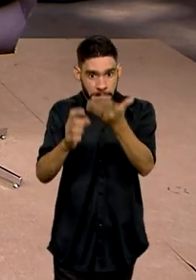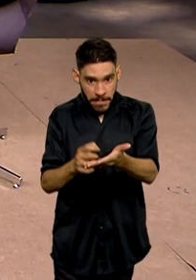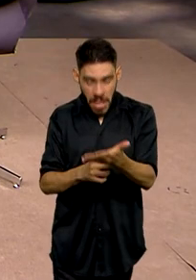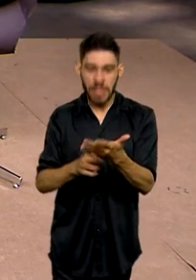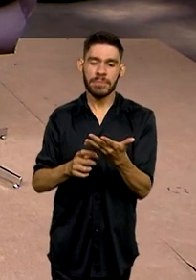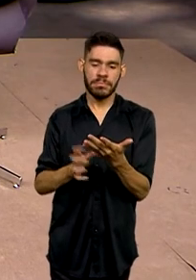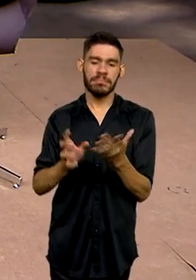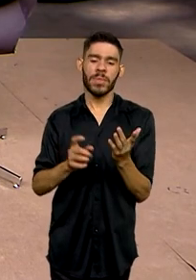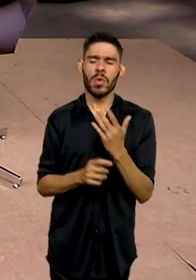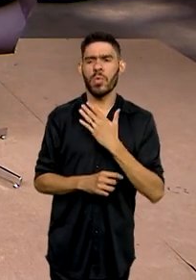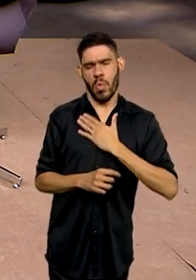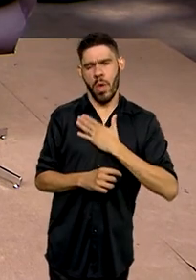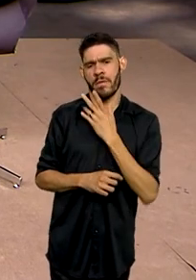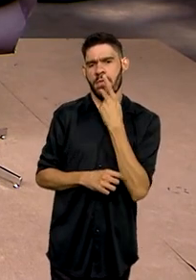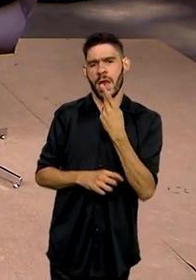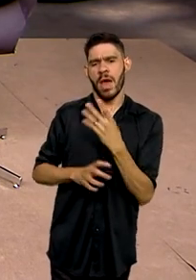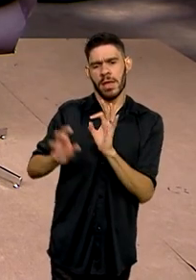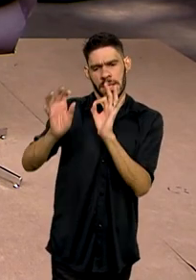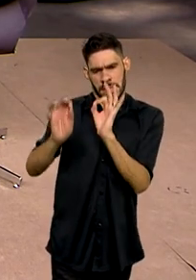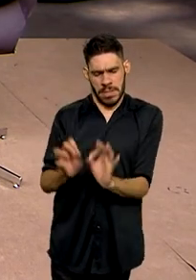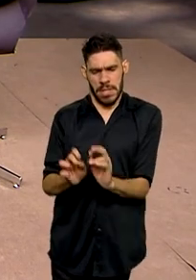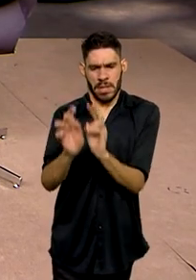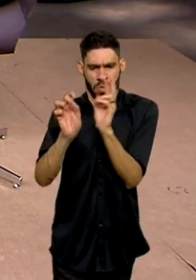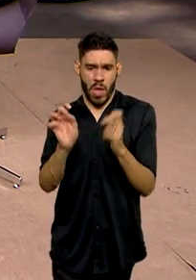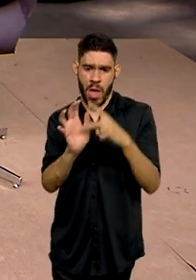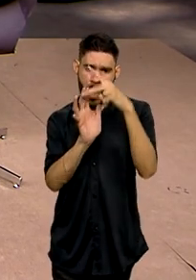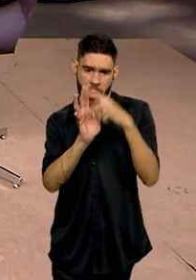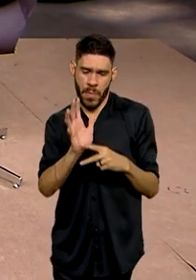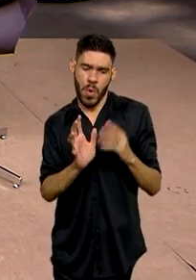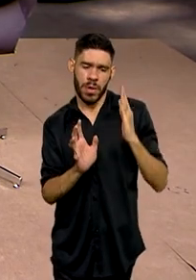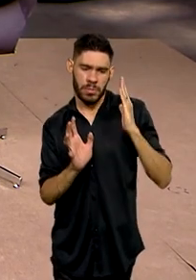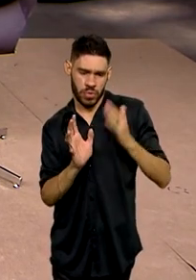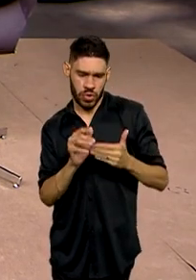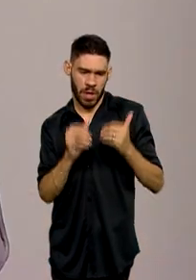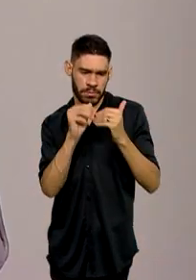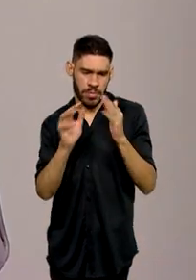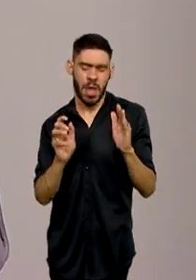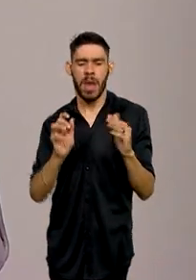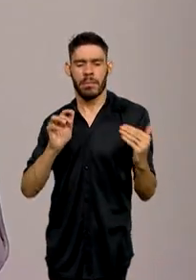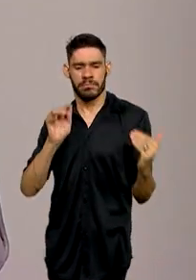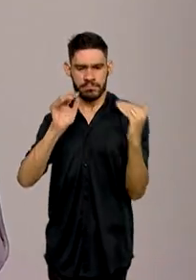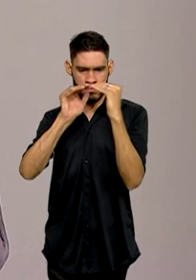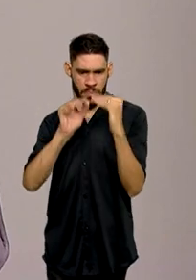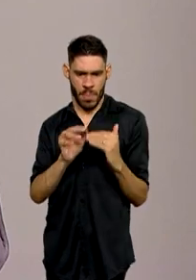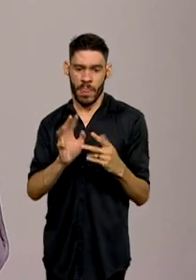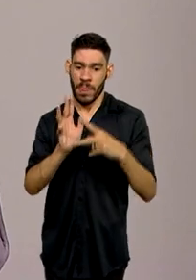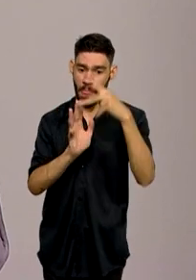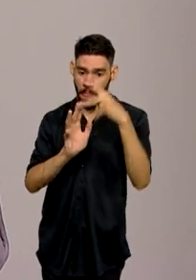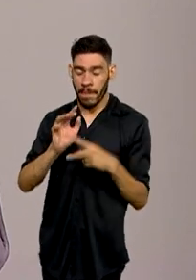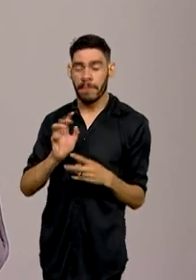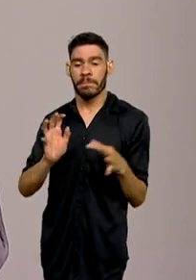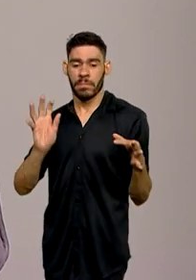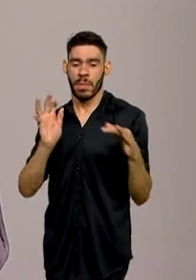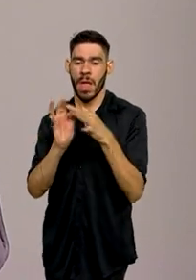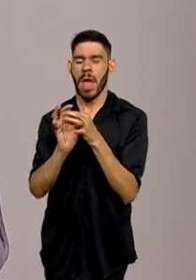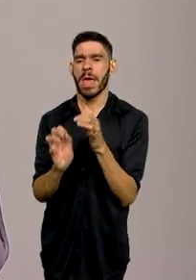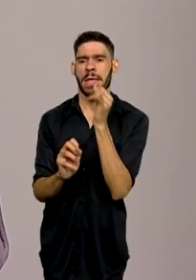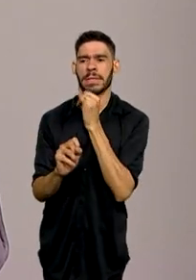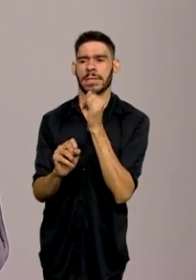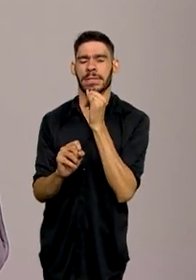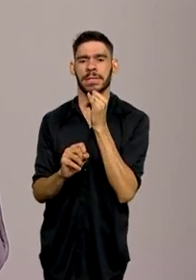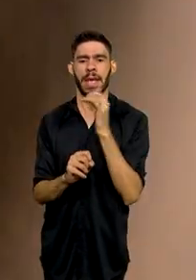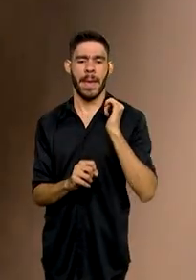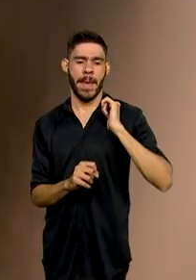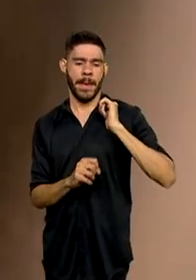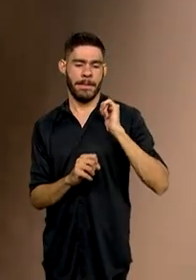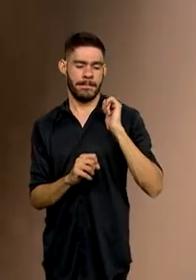Eu gostaria de falar com o senhor justamente sobre isso. Programas já existentes fazem parte desse plano. Dentre eles, o Bolsa Família, que o